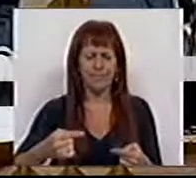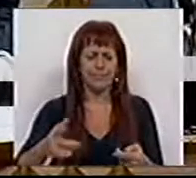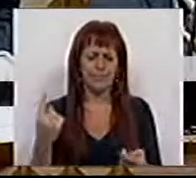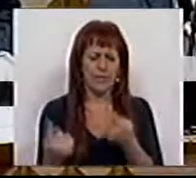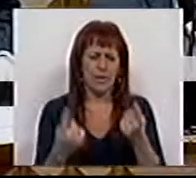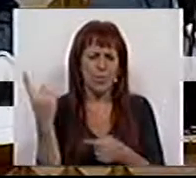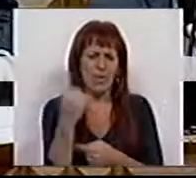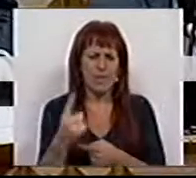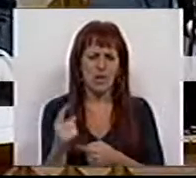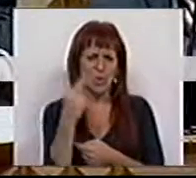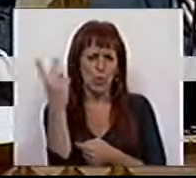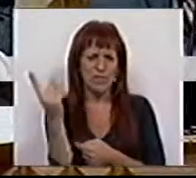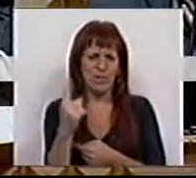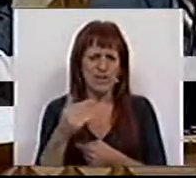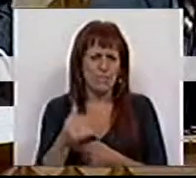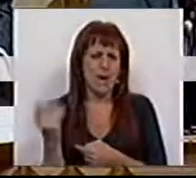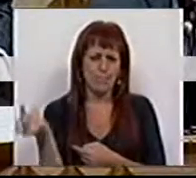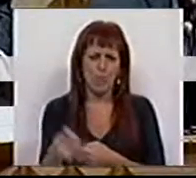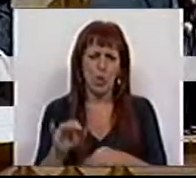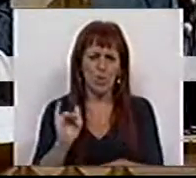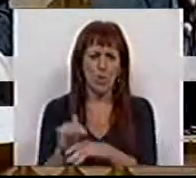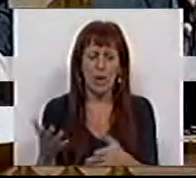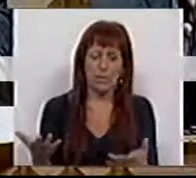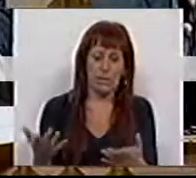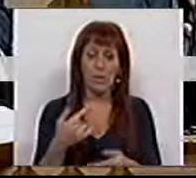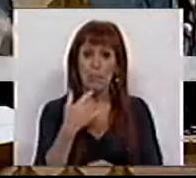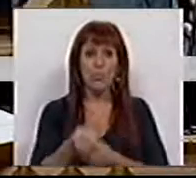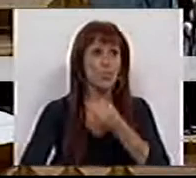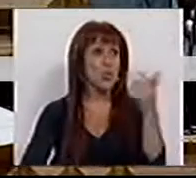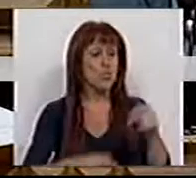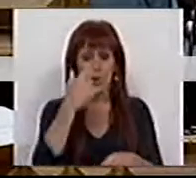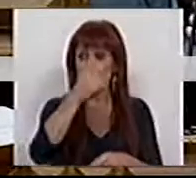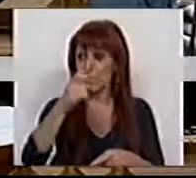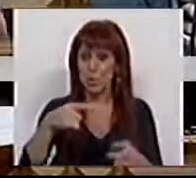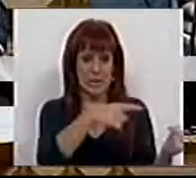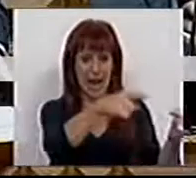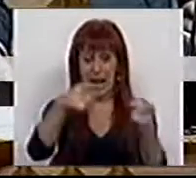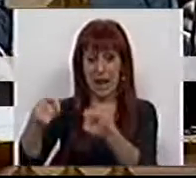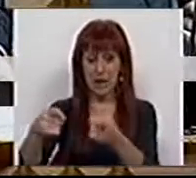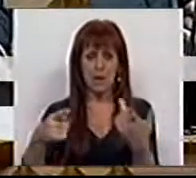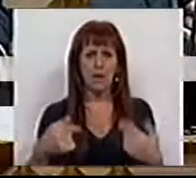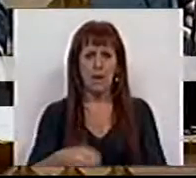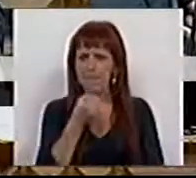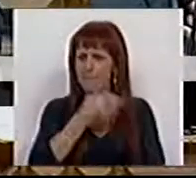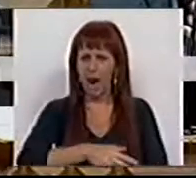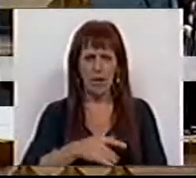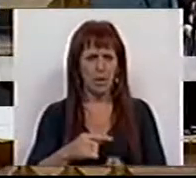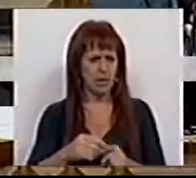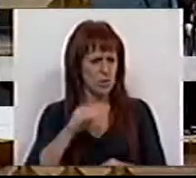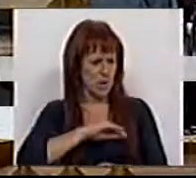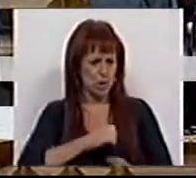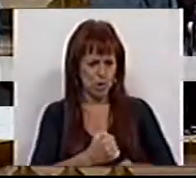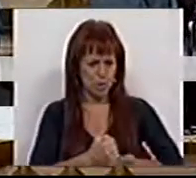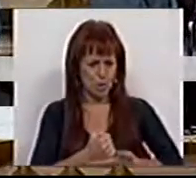ser uma ou duas vezes por semana. Sabemos que muitas e muitos destes beneficiários têm perdido os seus